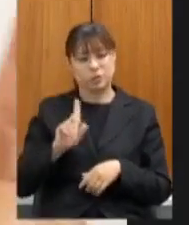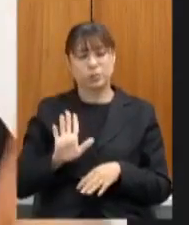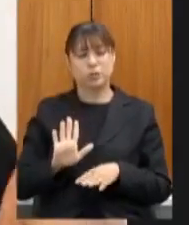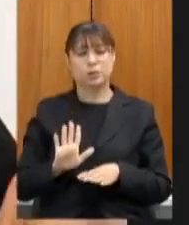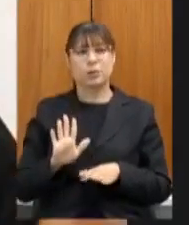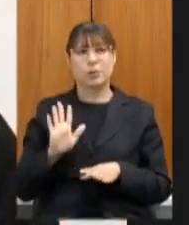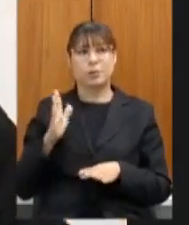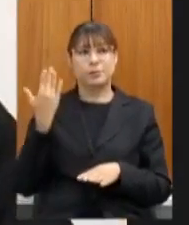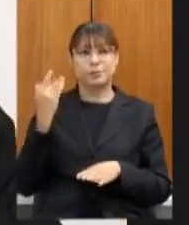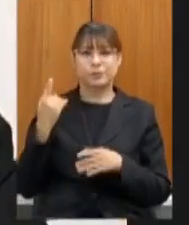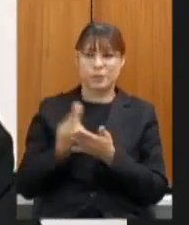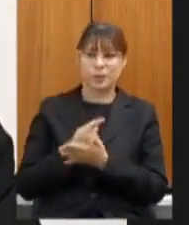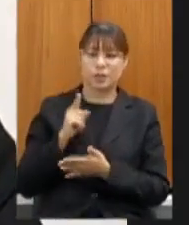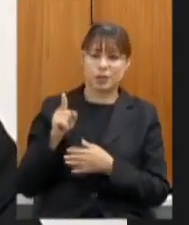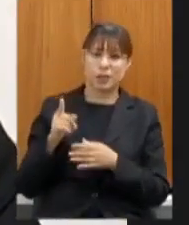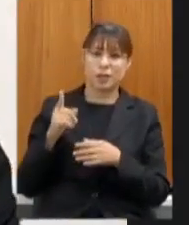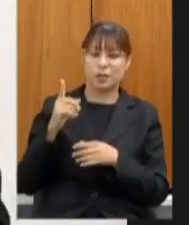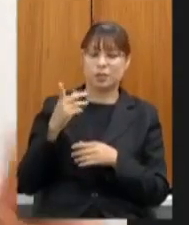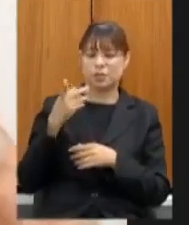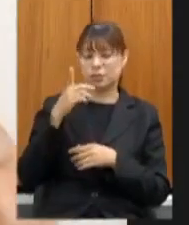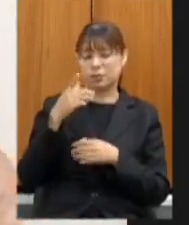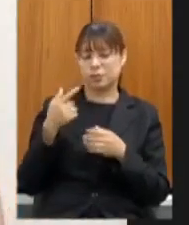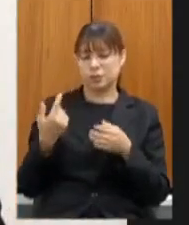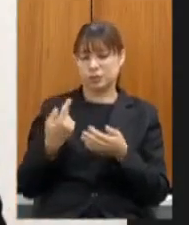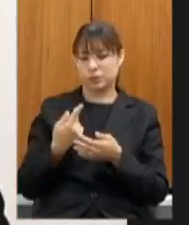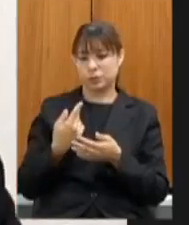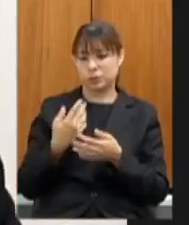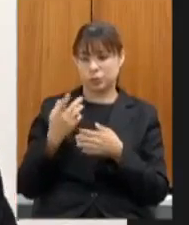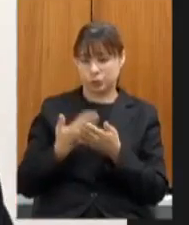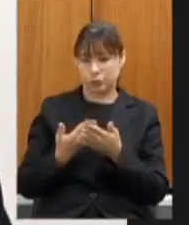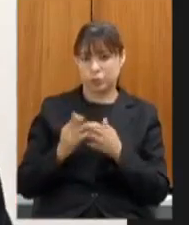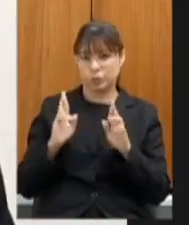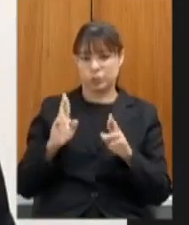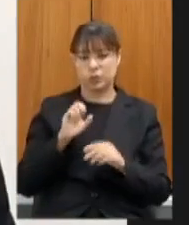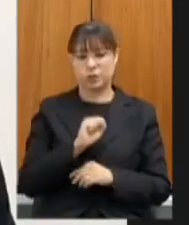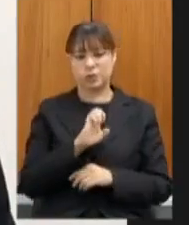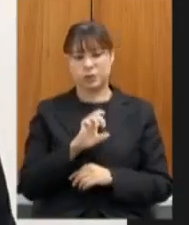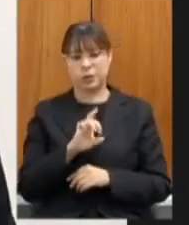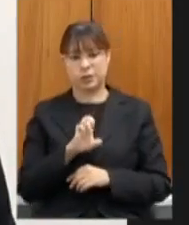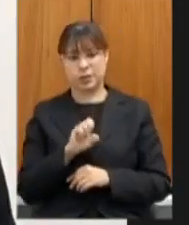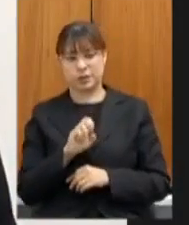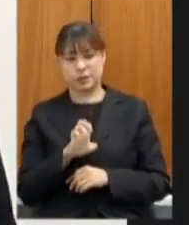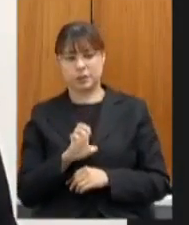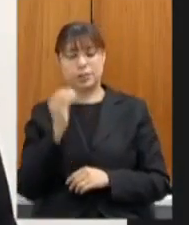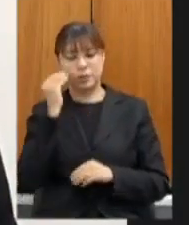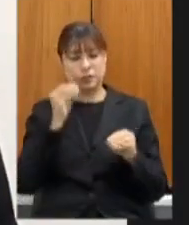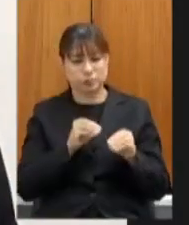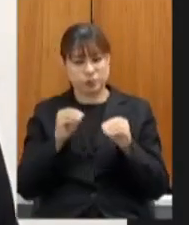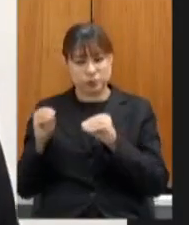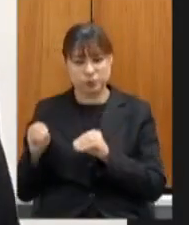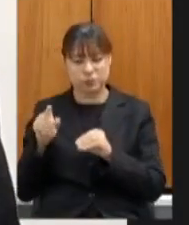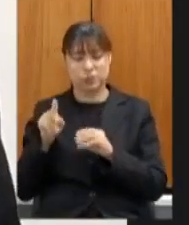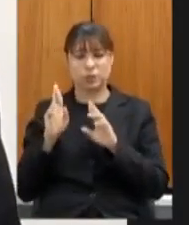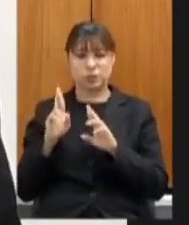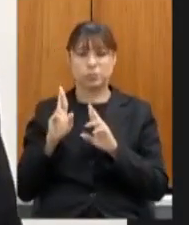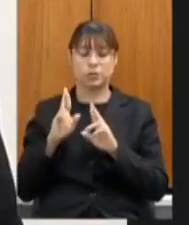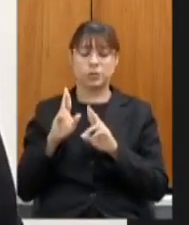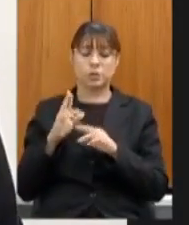salvo engano ela estava no CDS nós movimentamos a reforma administrativa para a pasta da Secretaria de Educação